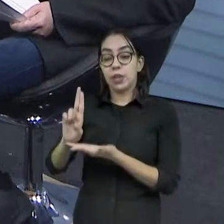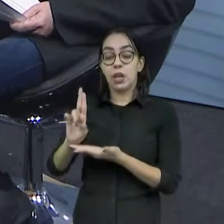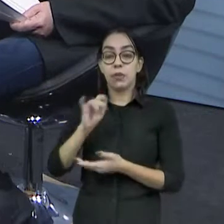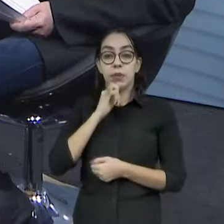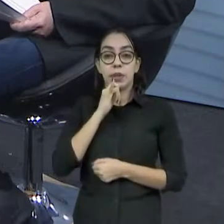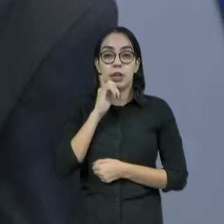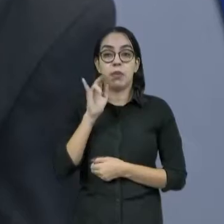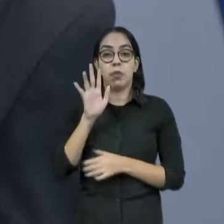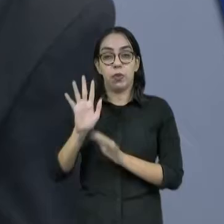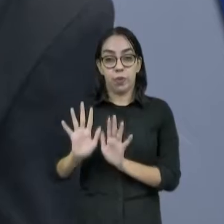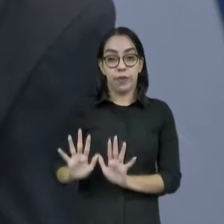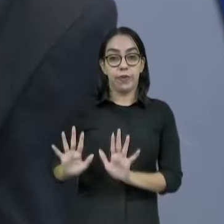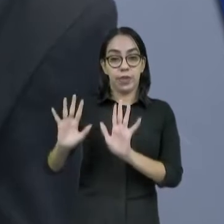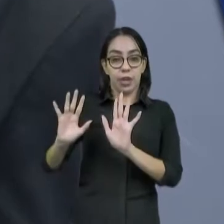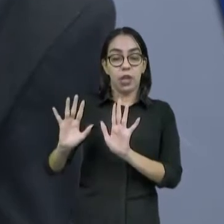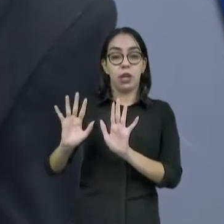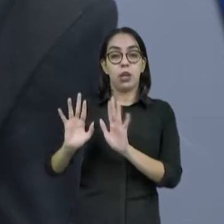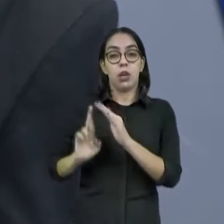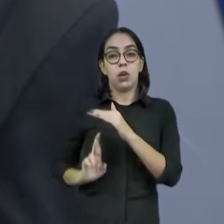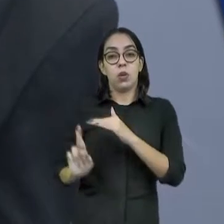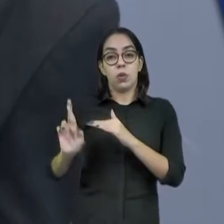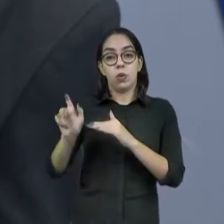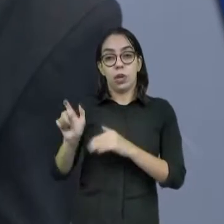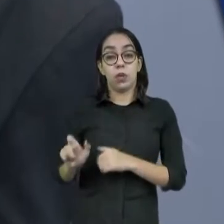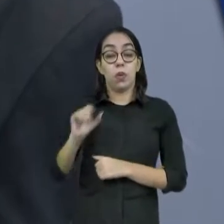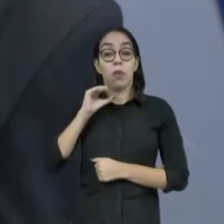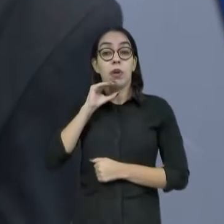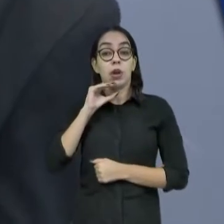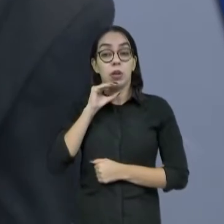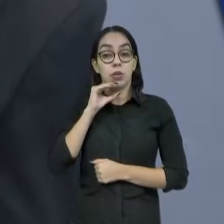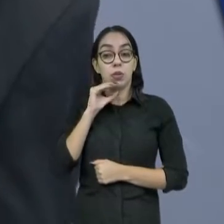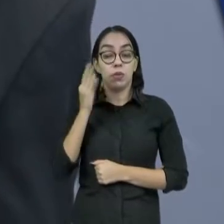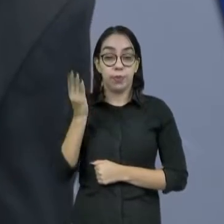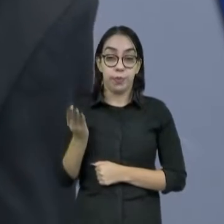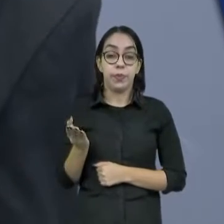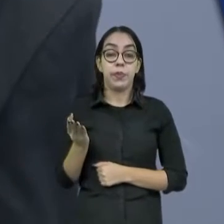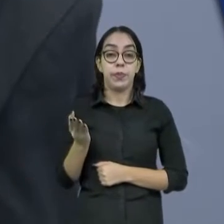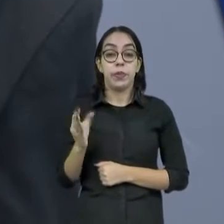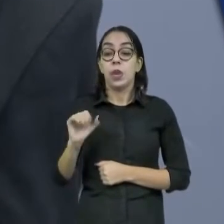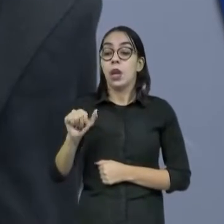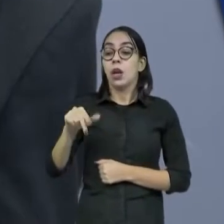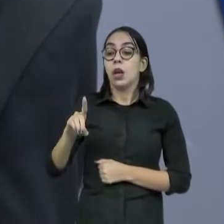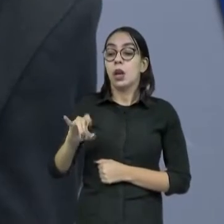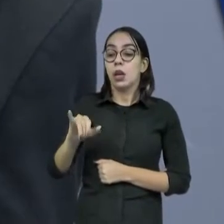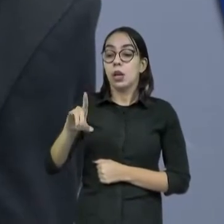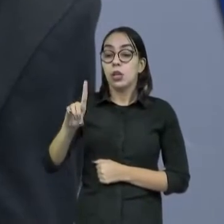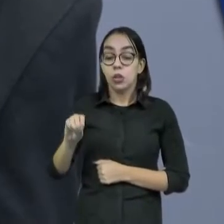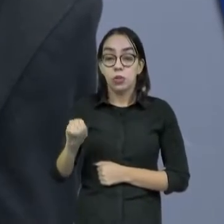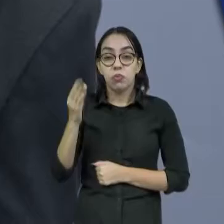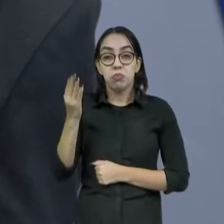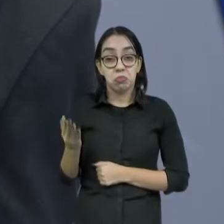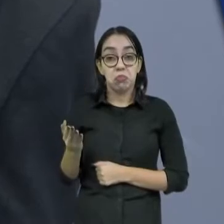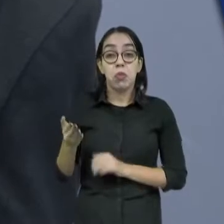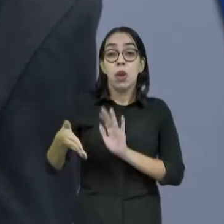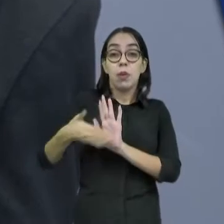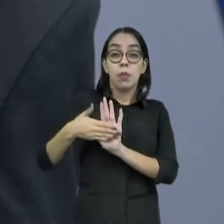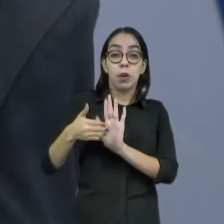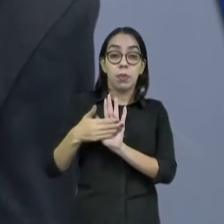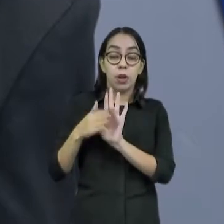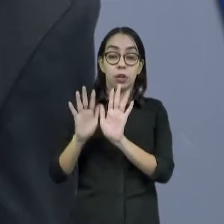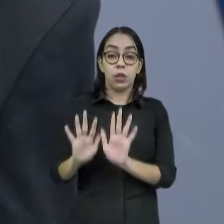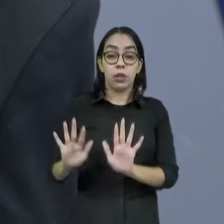o Cândido, da Federal, e ele... A gente esteve com ele. Pronto. Lá, eles estão pensando uma coisa muito interessante, eles têm um projeto de